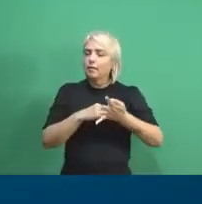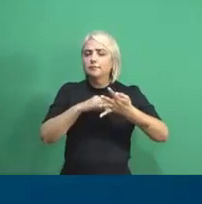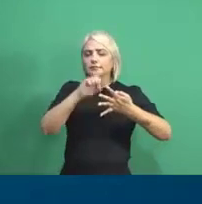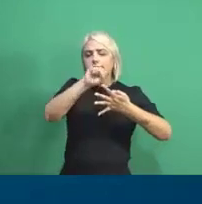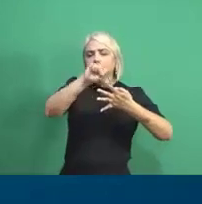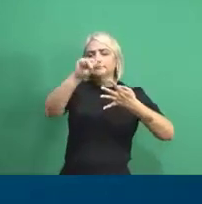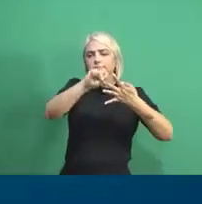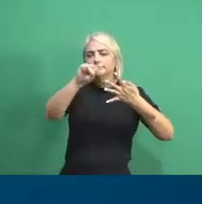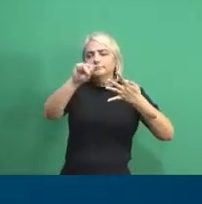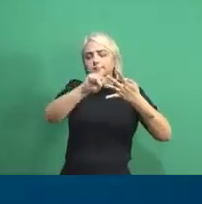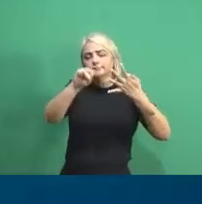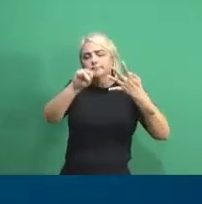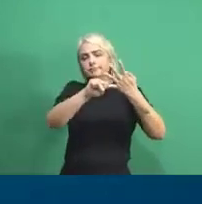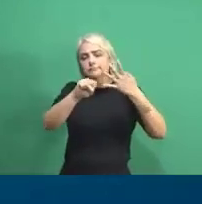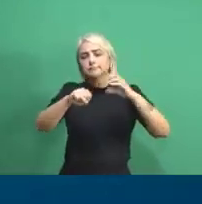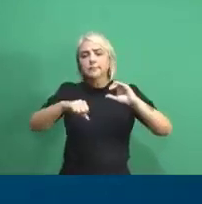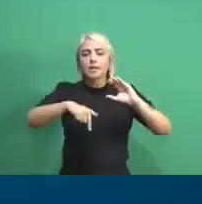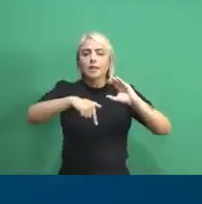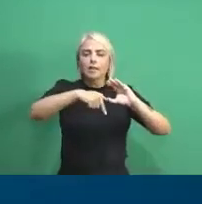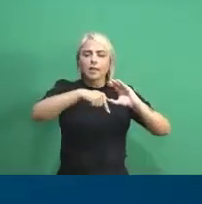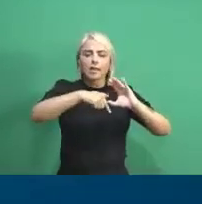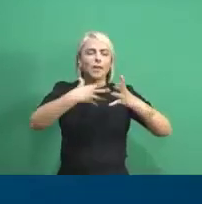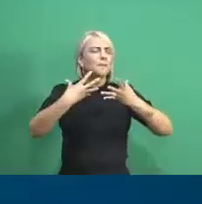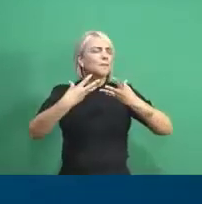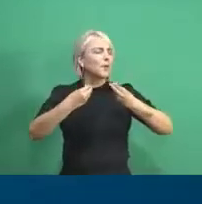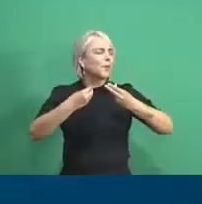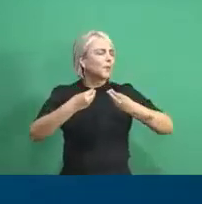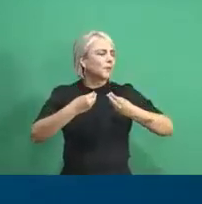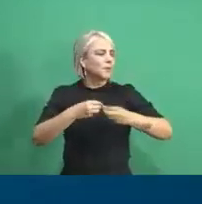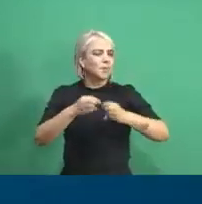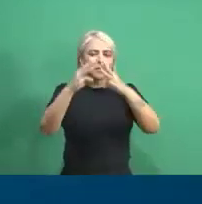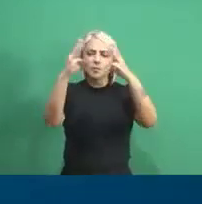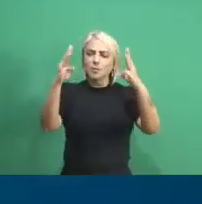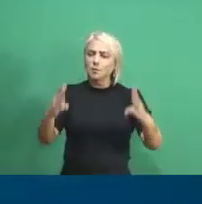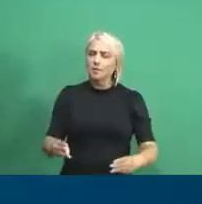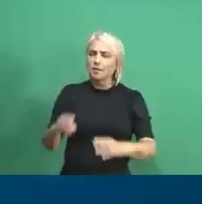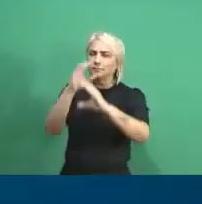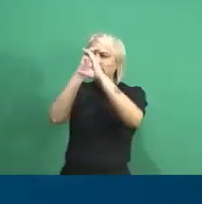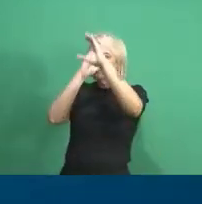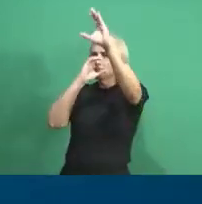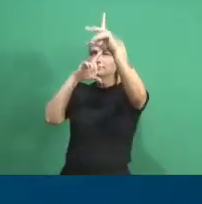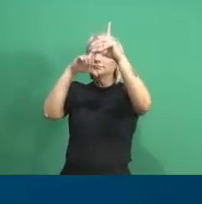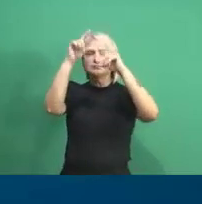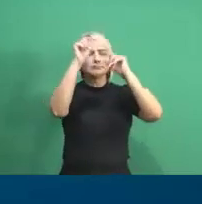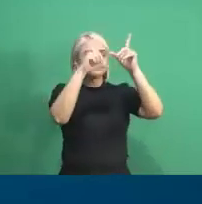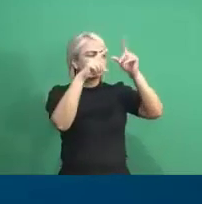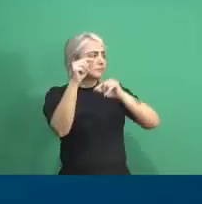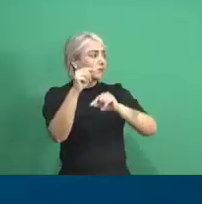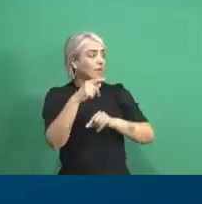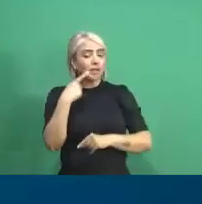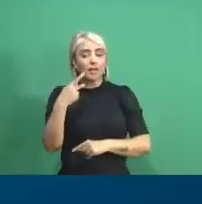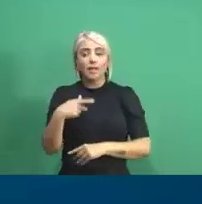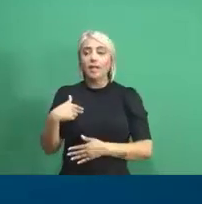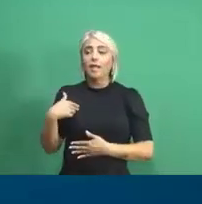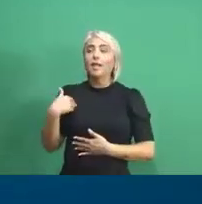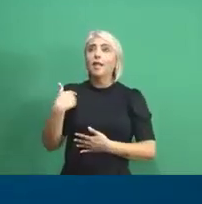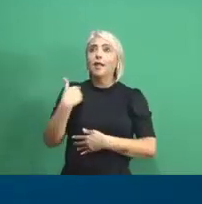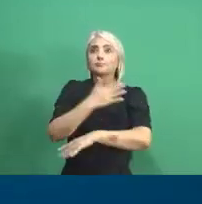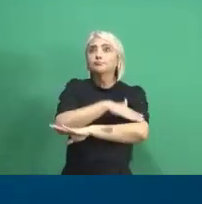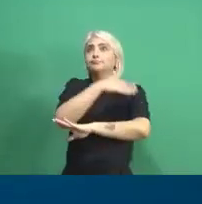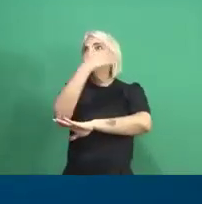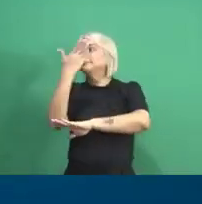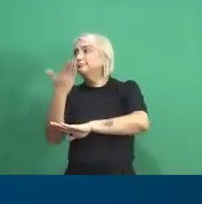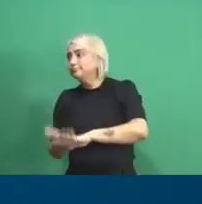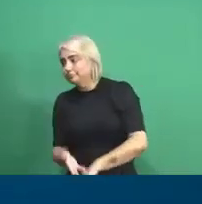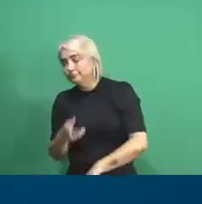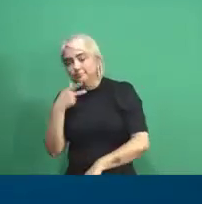CNPq, é muita gente. Museu de Astronomia, se a gente for falar aqui, a gente fica a tarde toda.